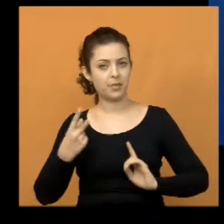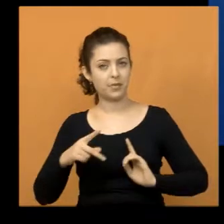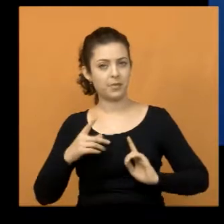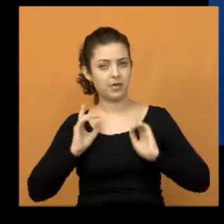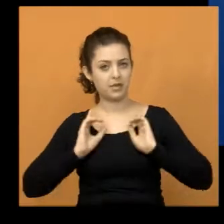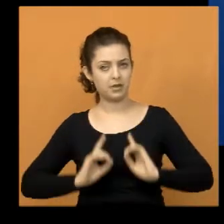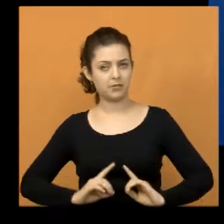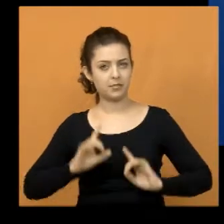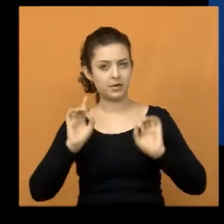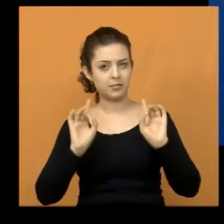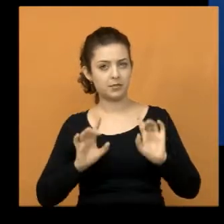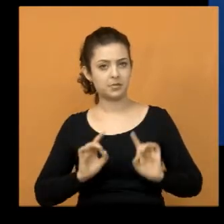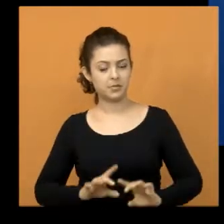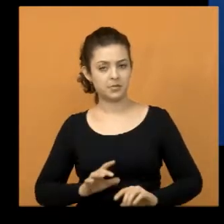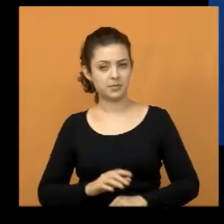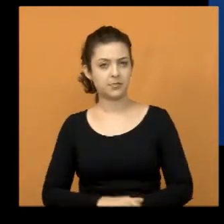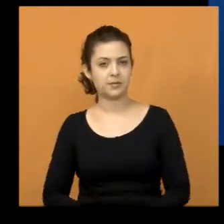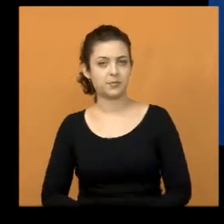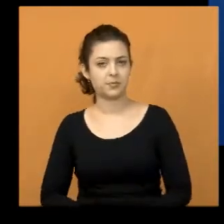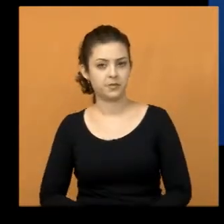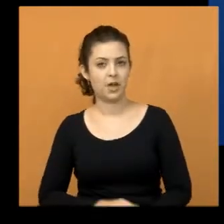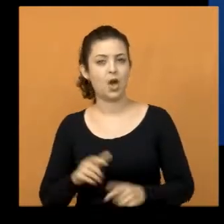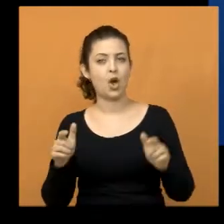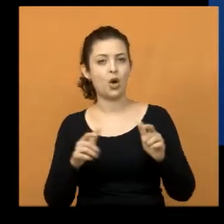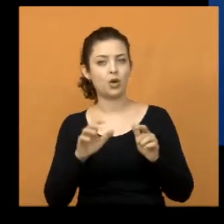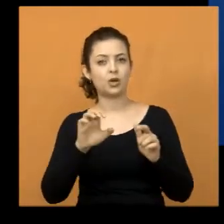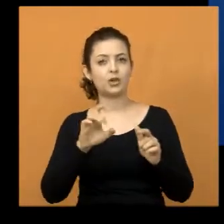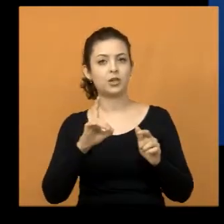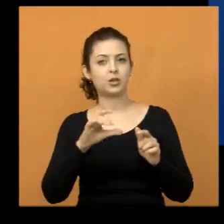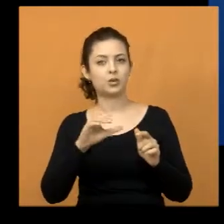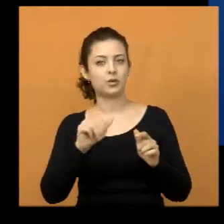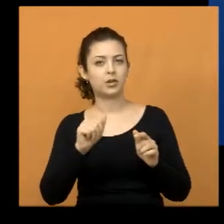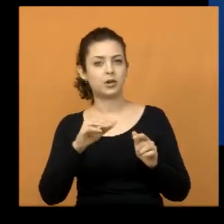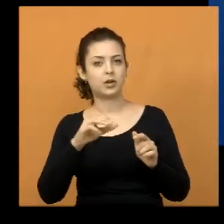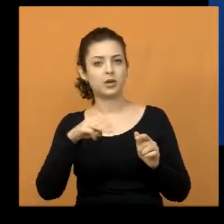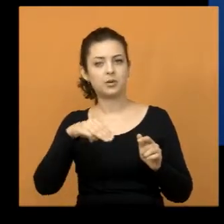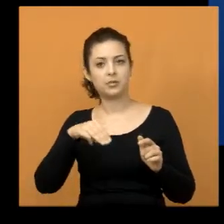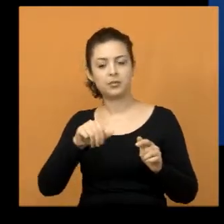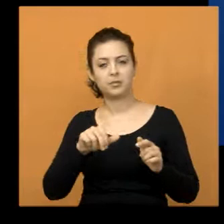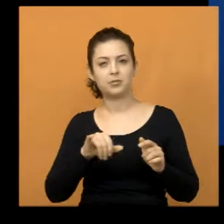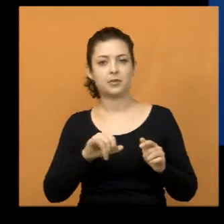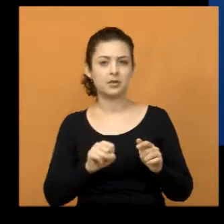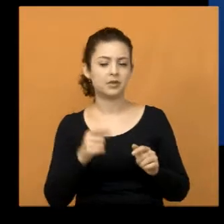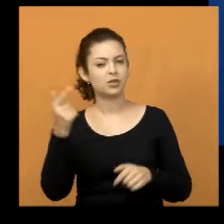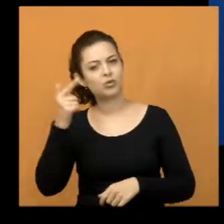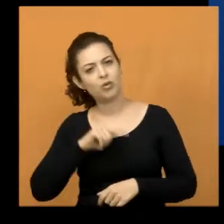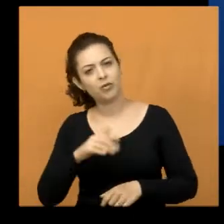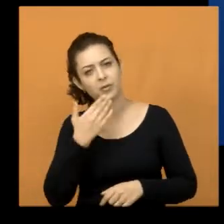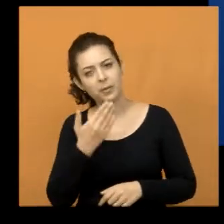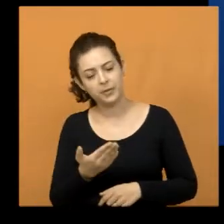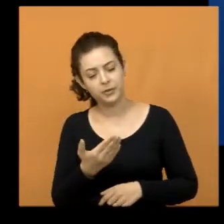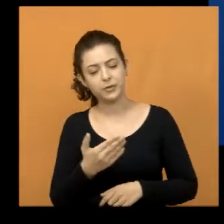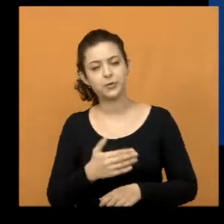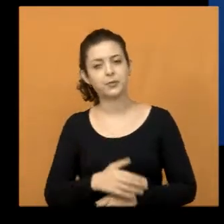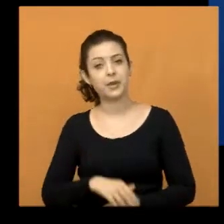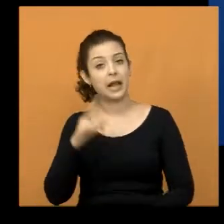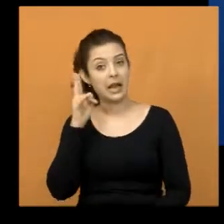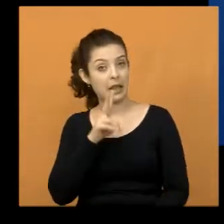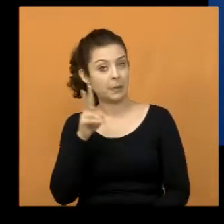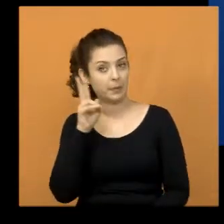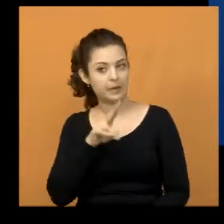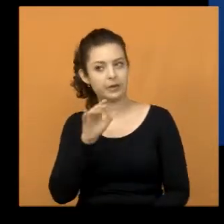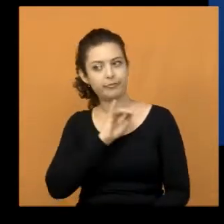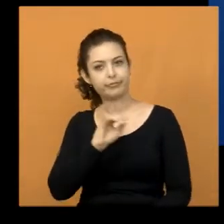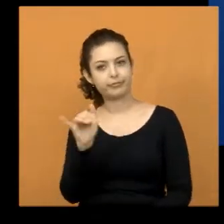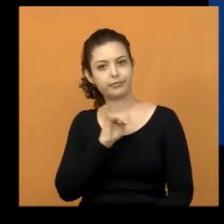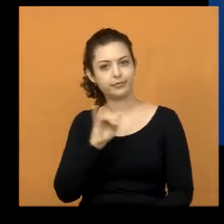portadores de necessidades especiais no Educa Mais do Jardim Paraíso. Por gentileza, estamos mais uma vez fazendo, lembrando, aliás,